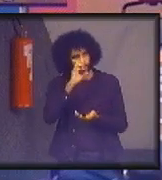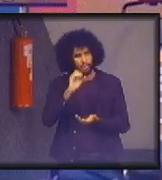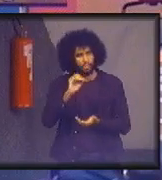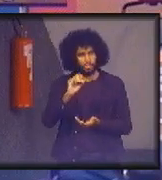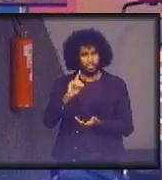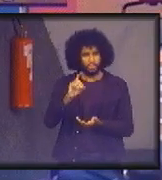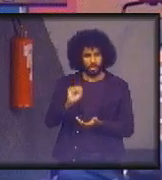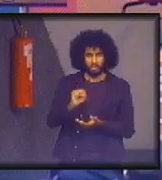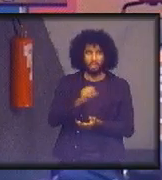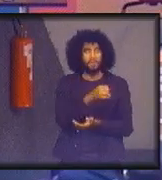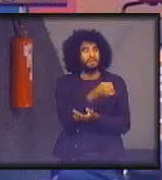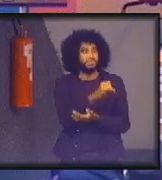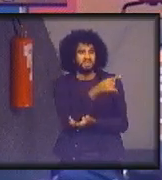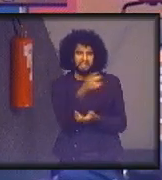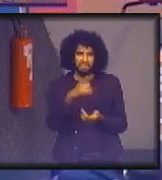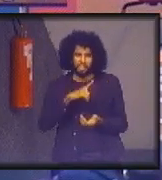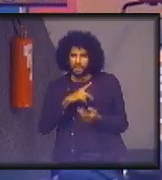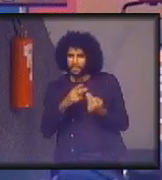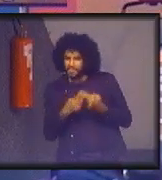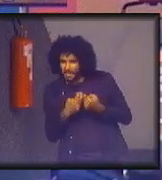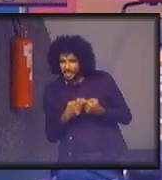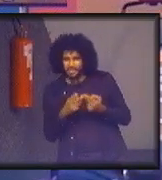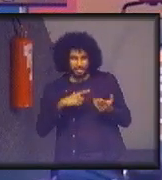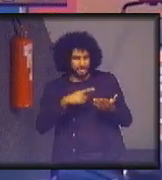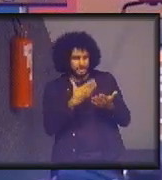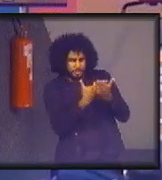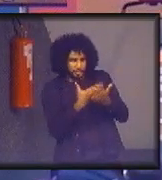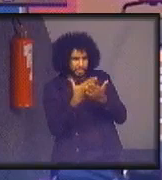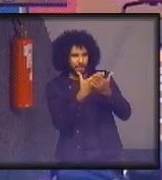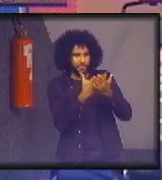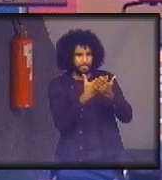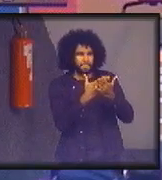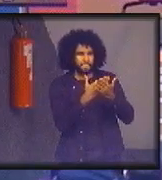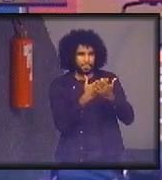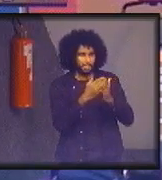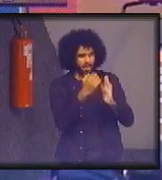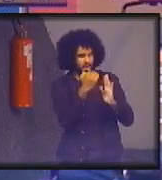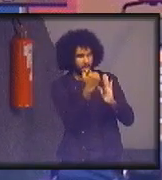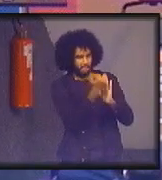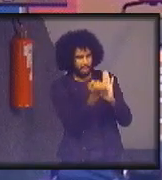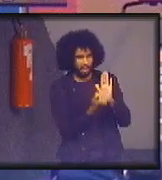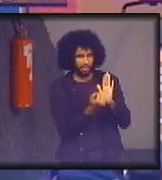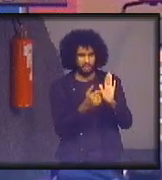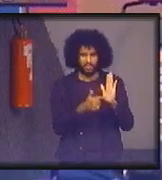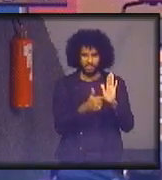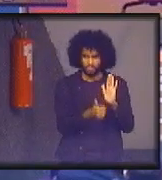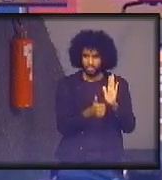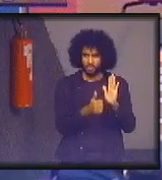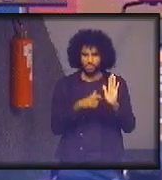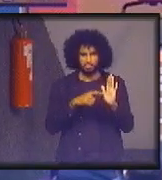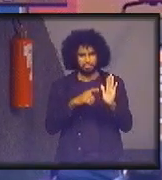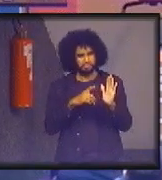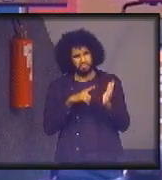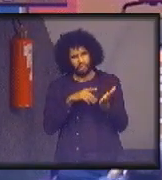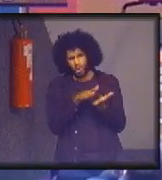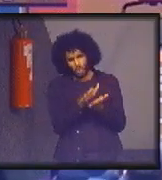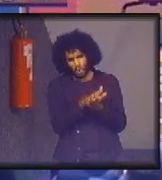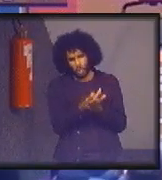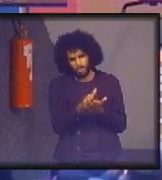de pegar a Agenda 21 e os ODSs, vocês vão ver que tem, não digo uma cópia, mas